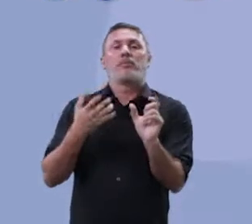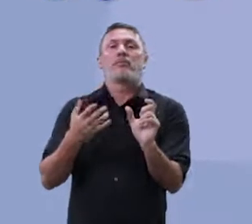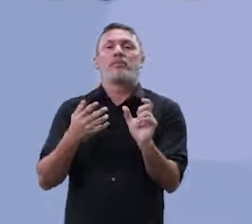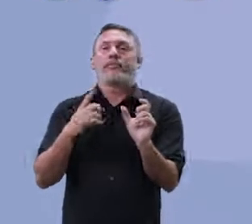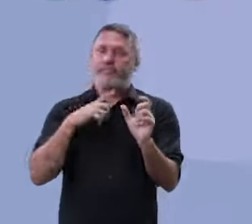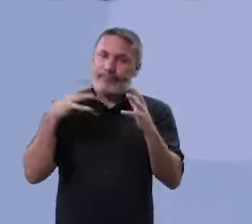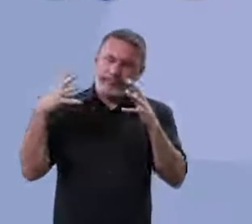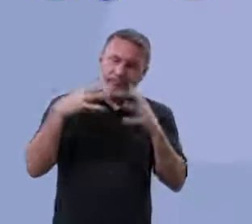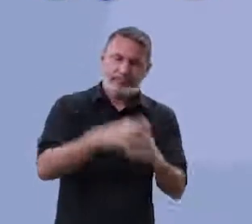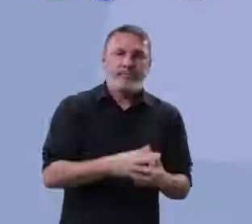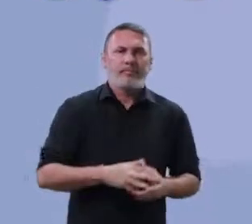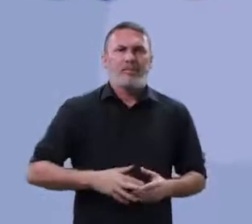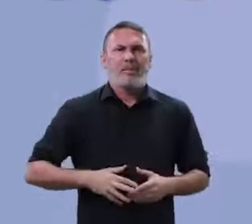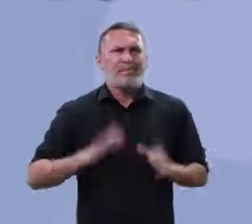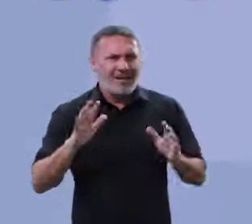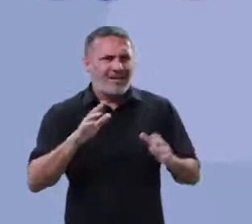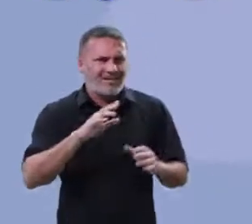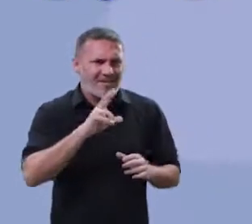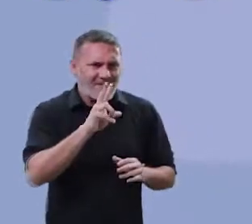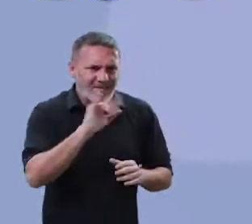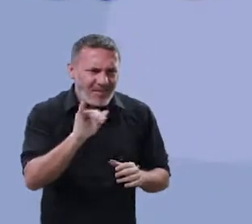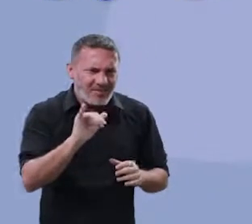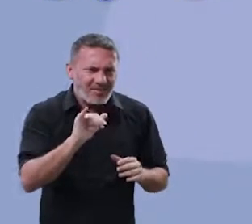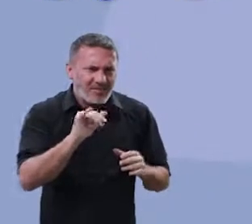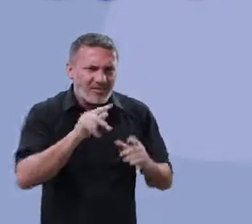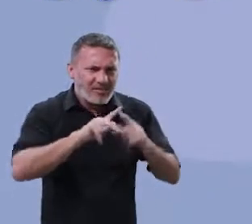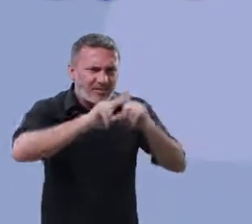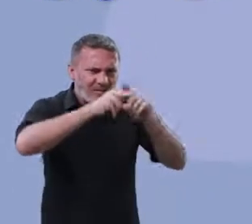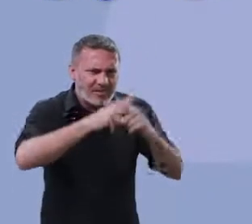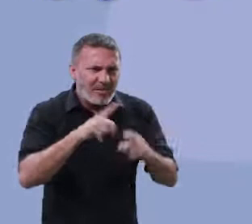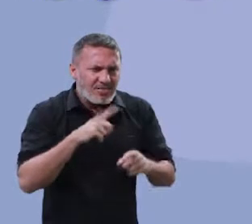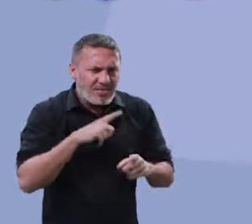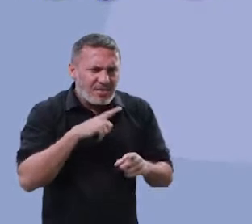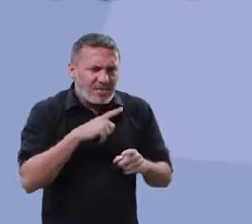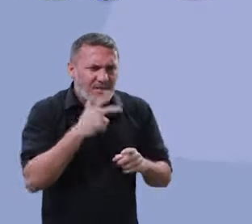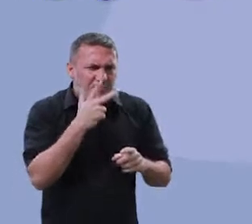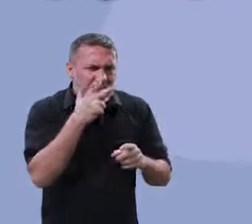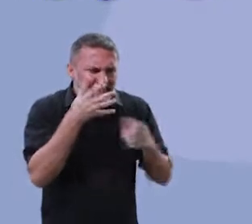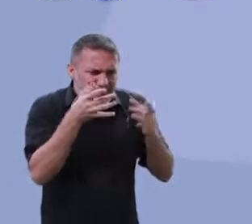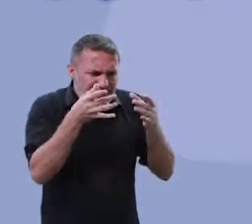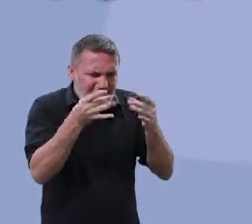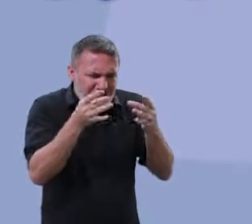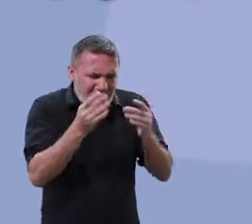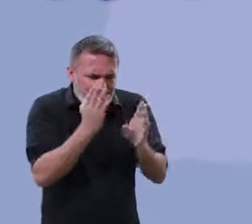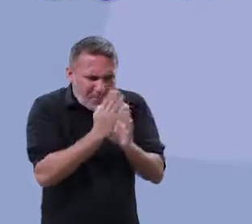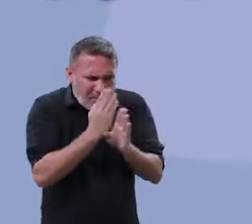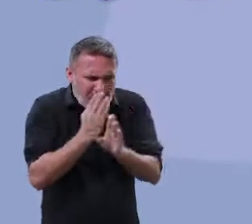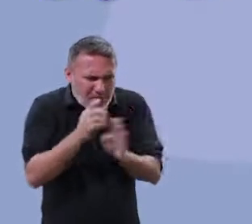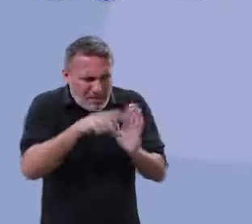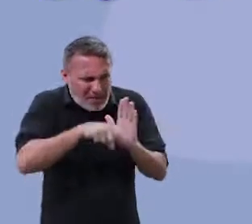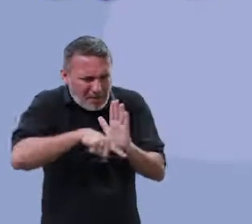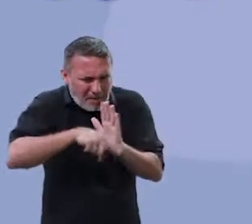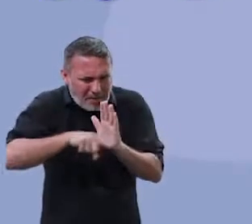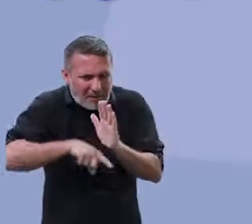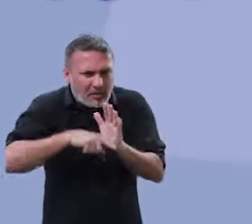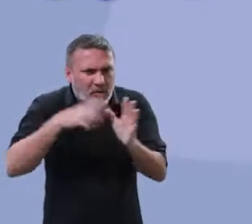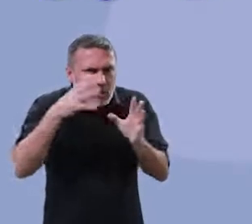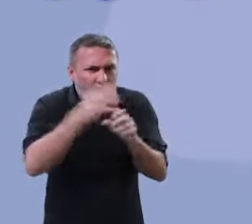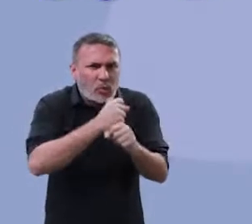Então, sim, professor, eles vão sair contando. Sim, eles vão contar esses erros e você vai ser